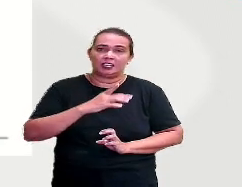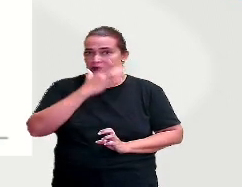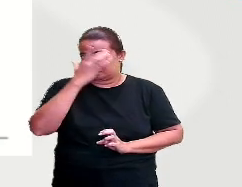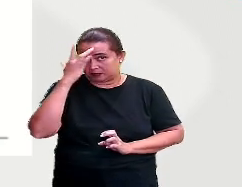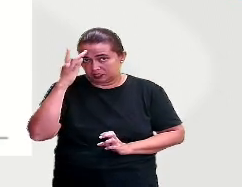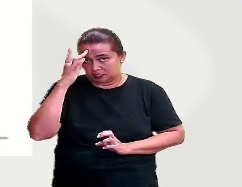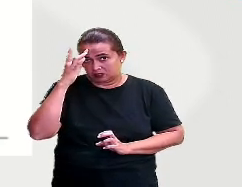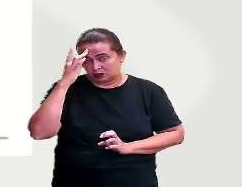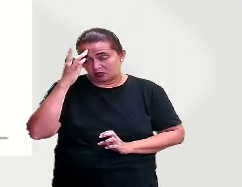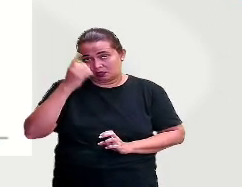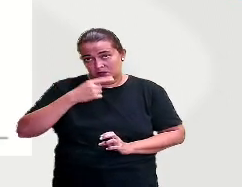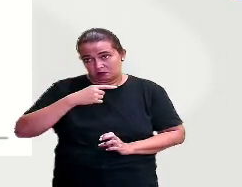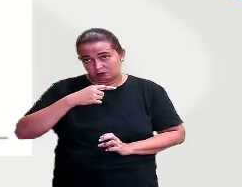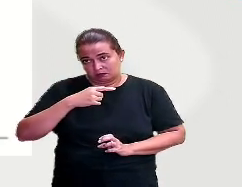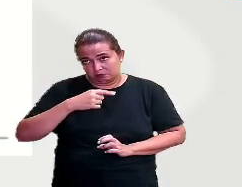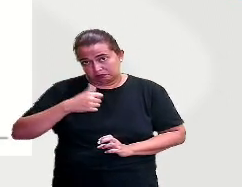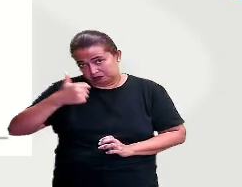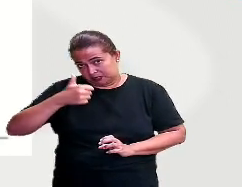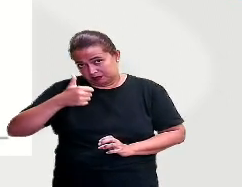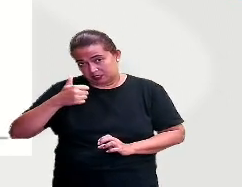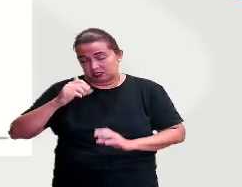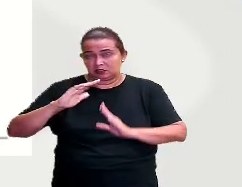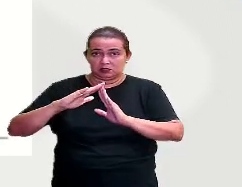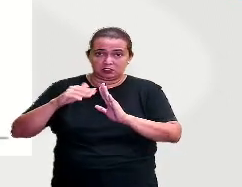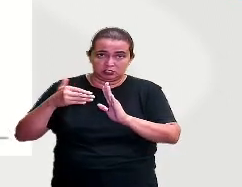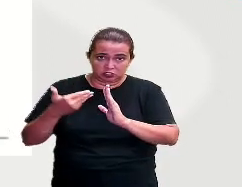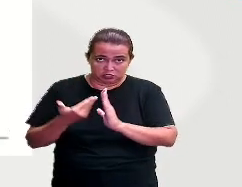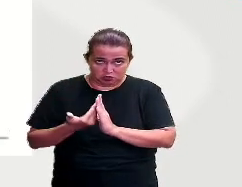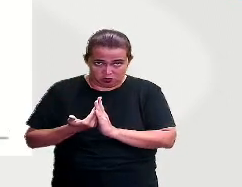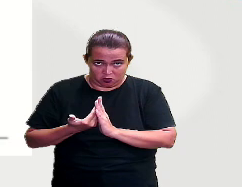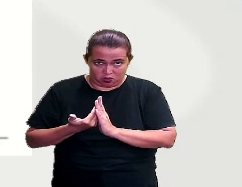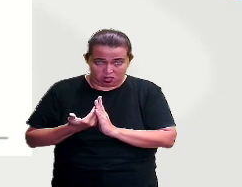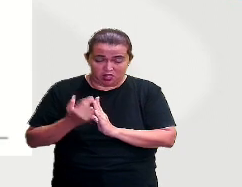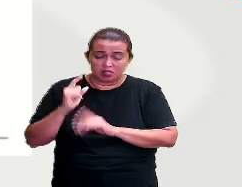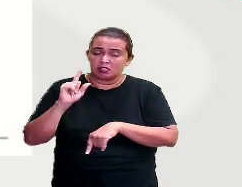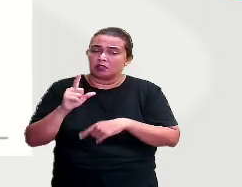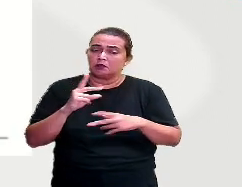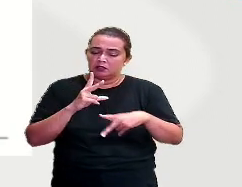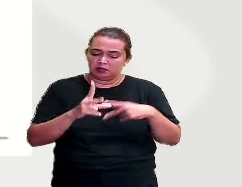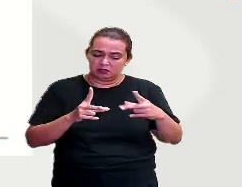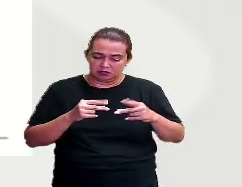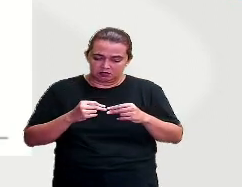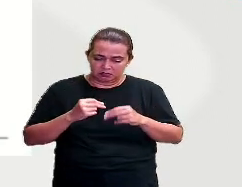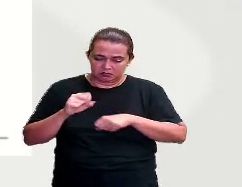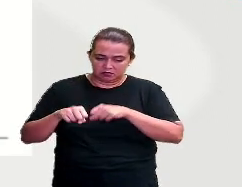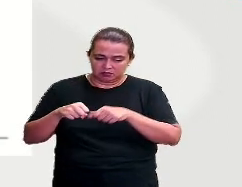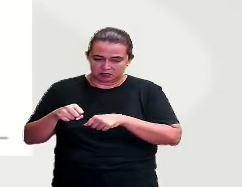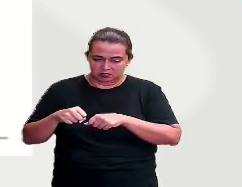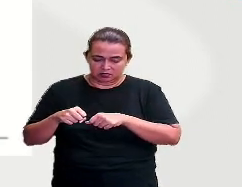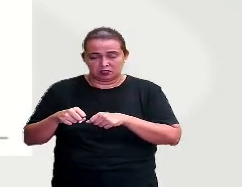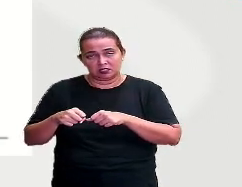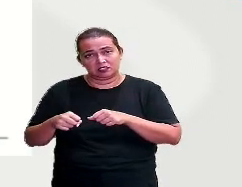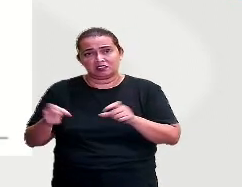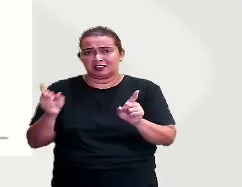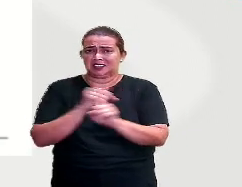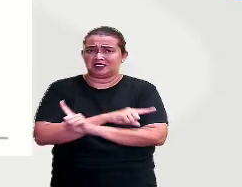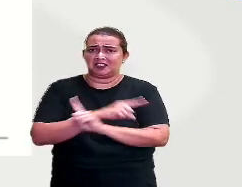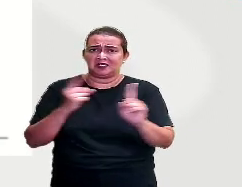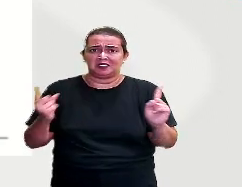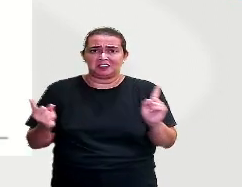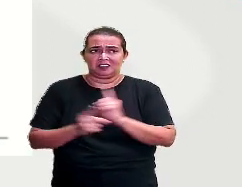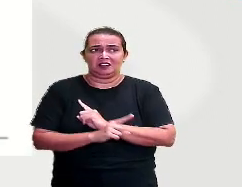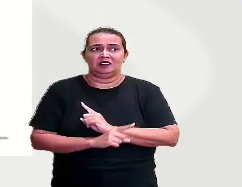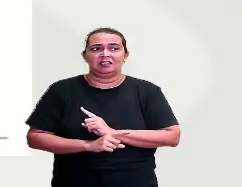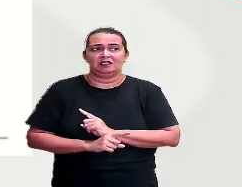primeiro pra escola e depois, quando já tá maiorzinho, que ganha a bicicleta. E tem gente que ganha uma bicicleta antes de ir pra escola.